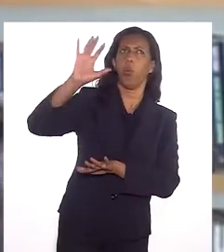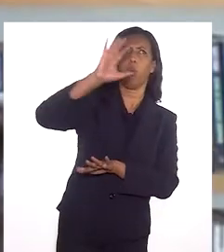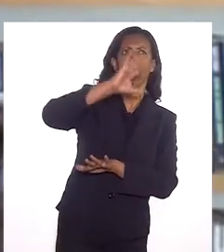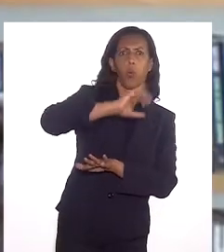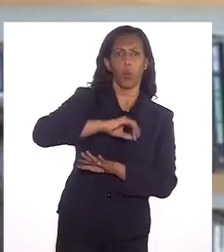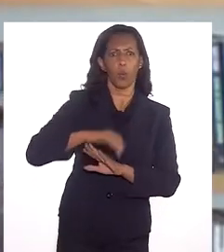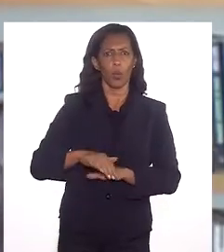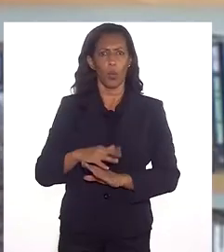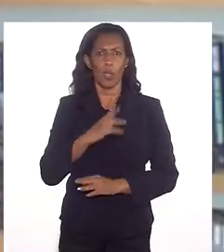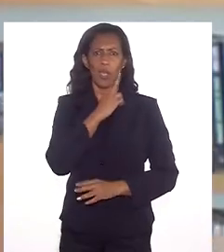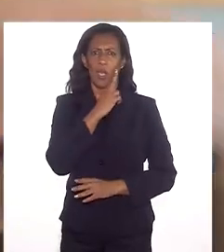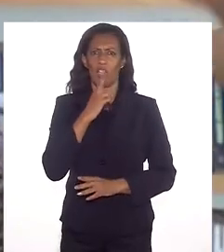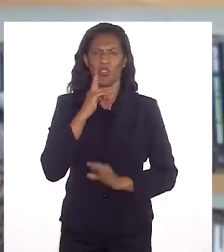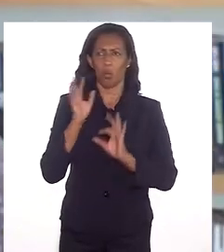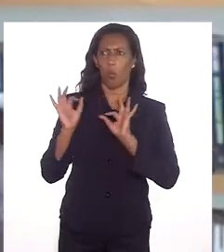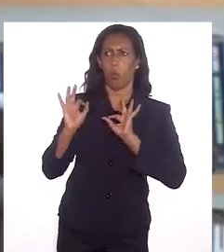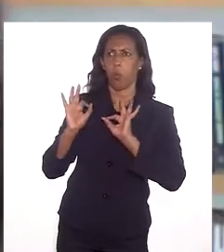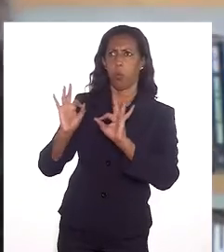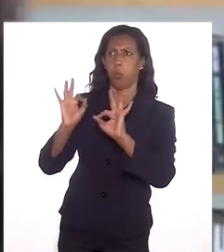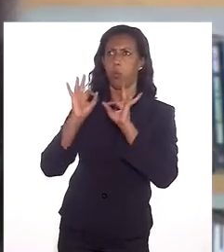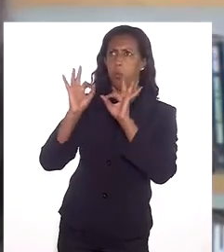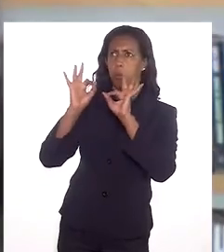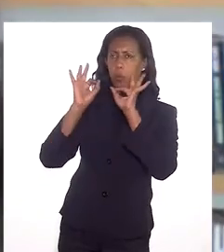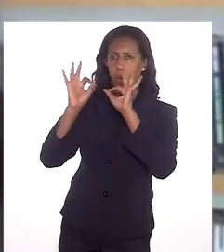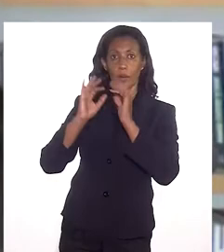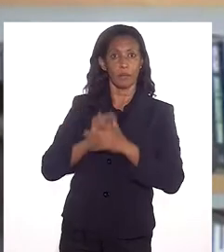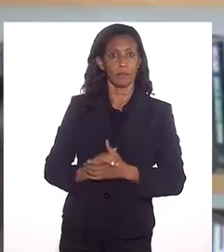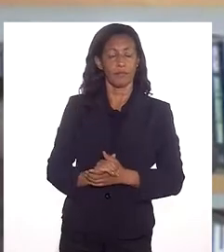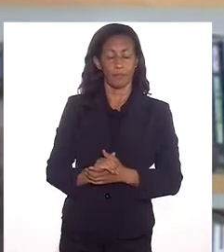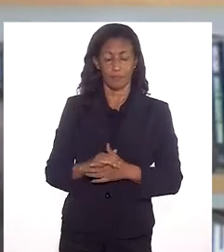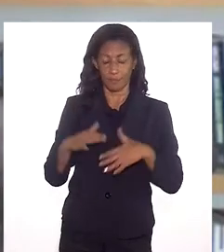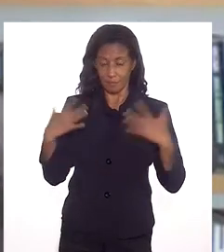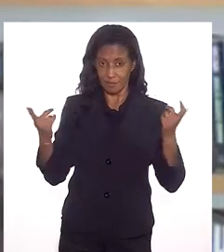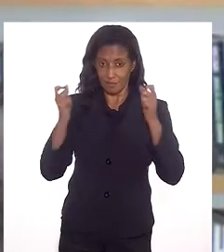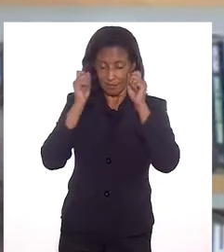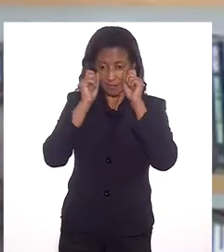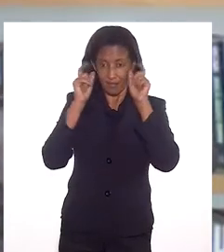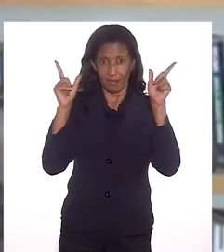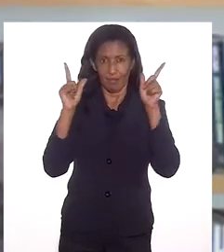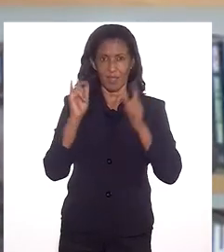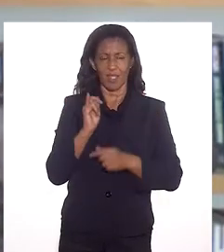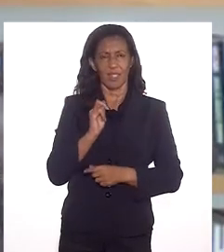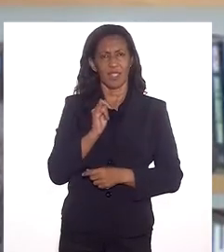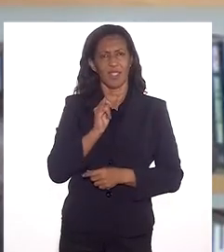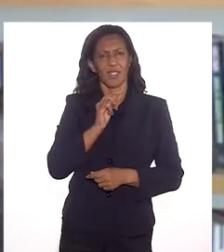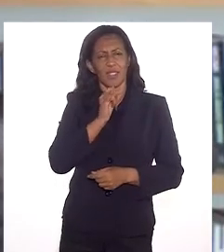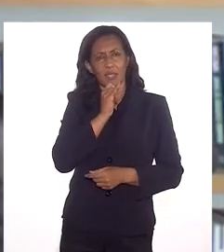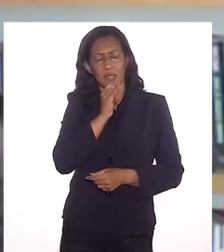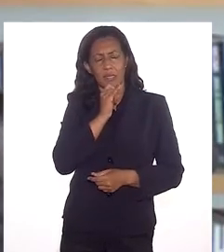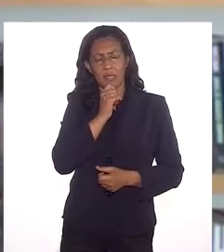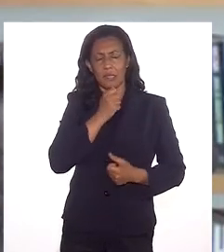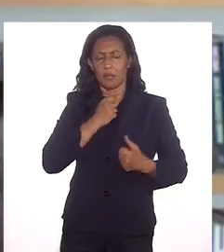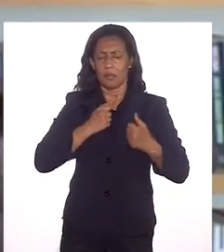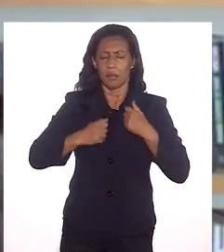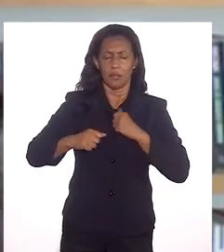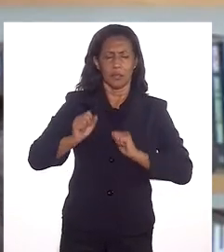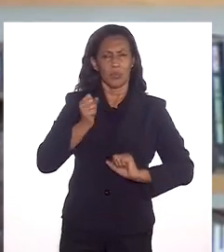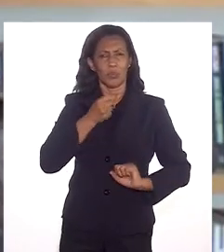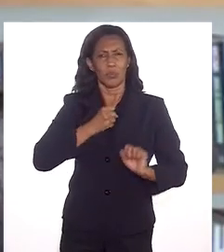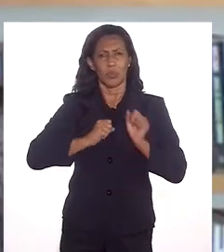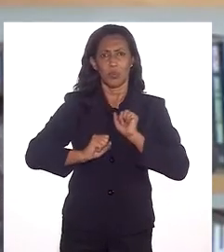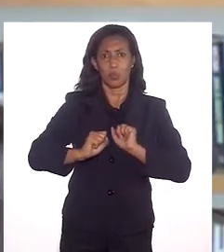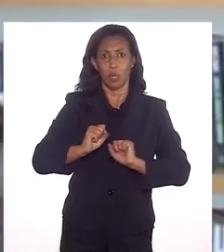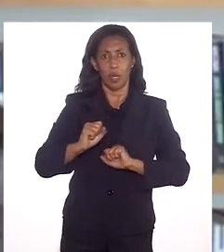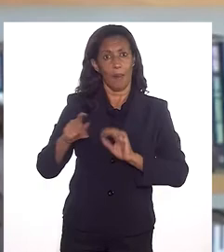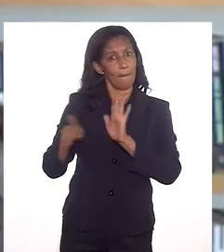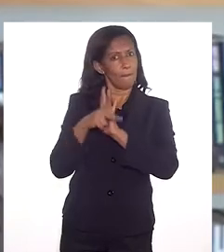paradisíacos, come em restaurantes sofisticadérrimos. Aí, quando você acorda triste, angustiado,